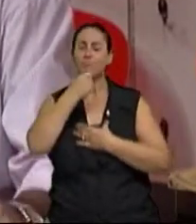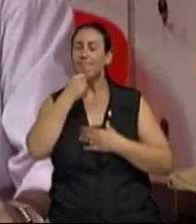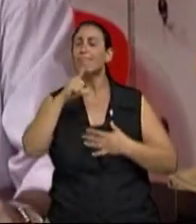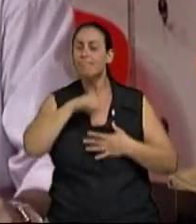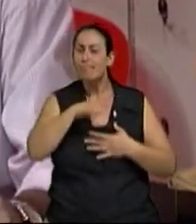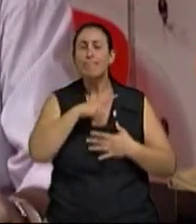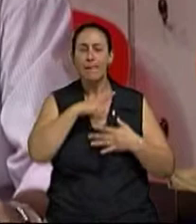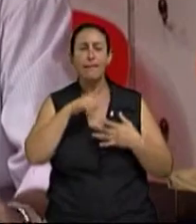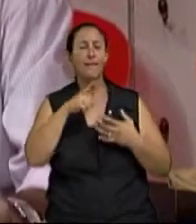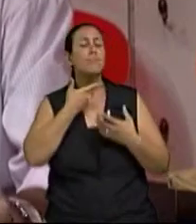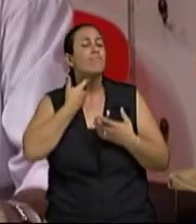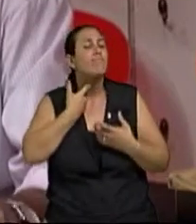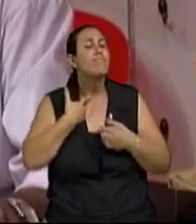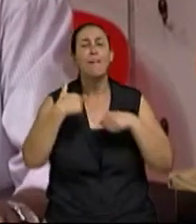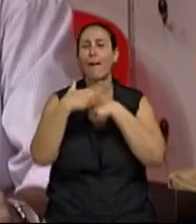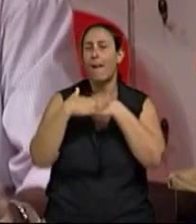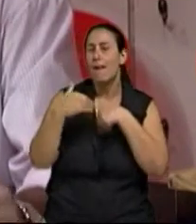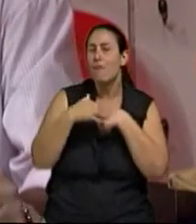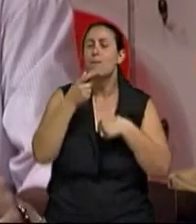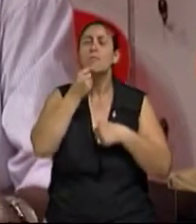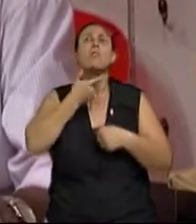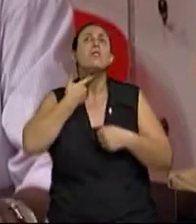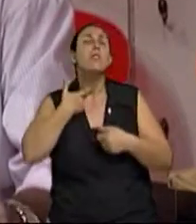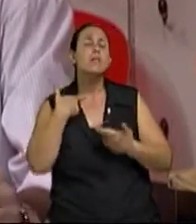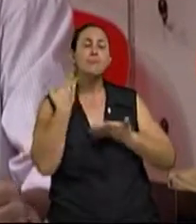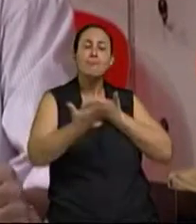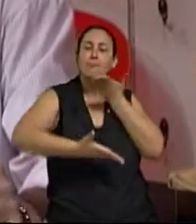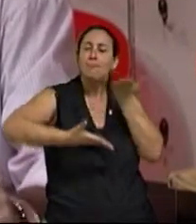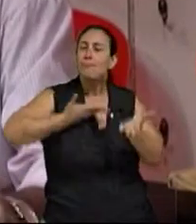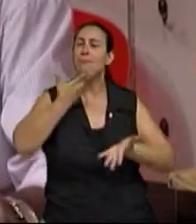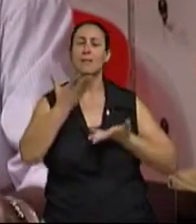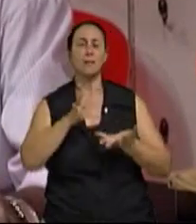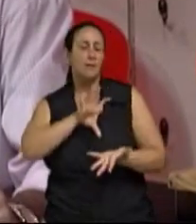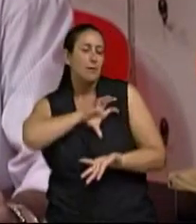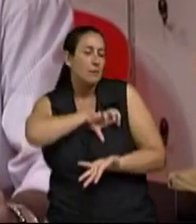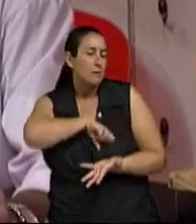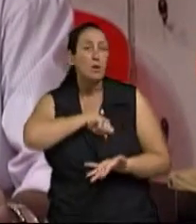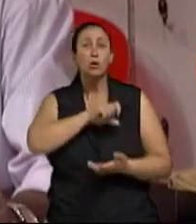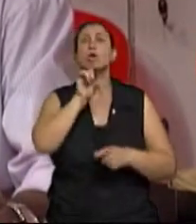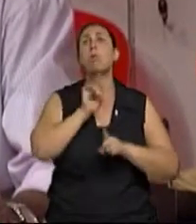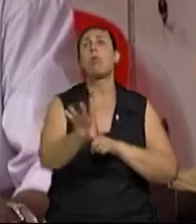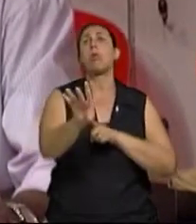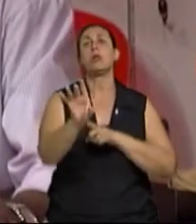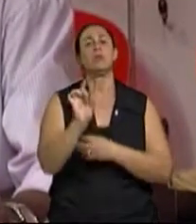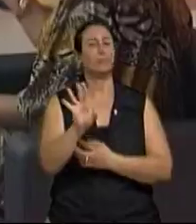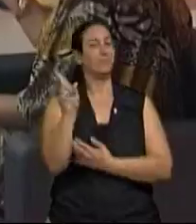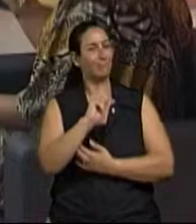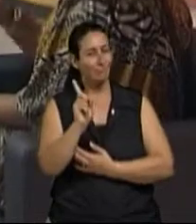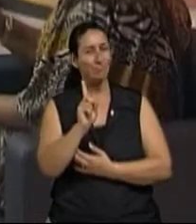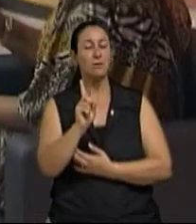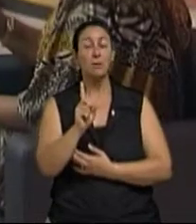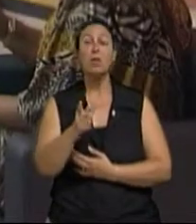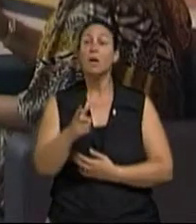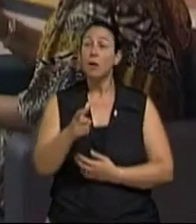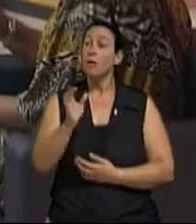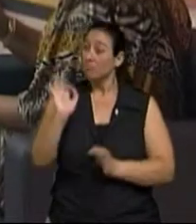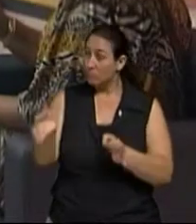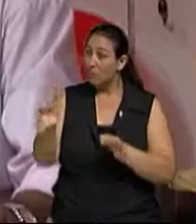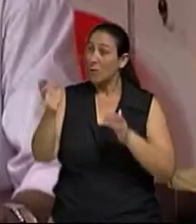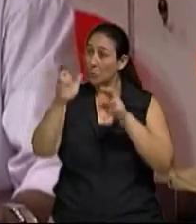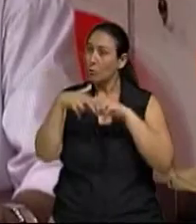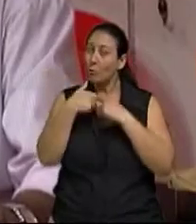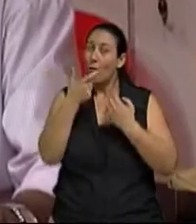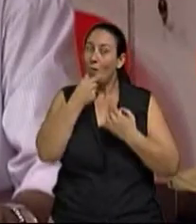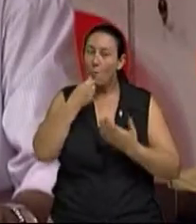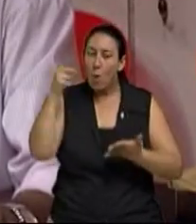realização íntima, para que ocorra um orgasmo de fato e não só uma ejaculação. E aí, quando ocorre que ele pode ver a diferença?